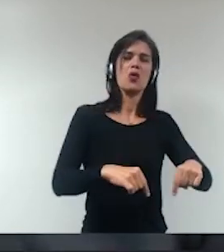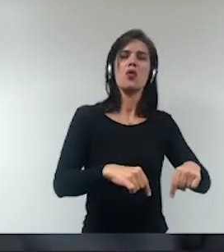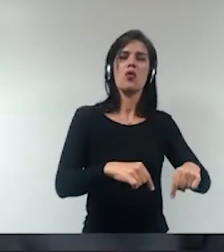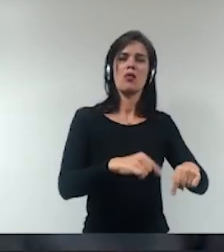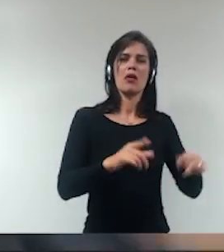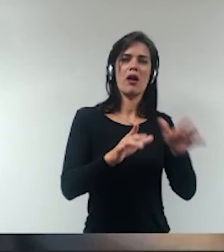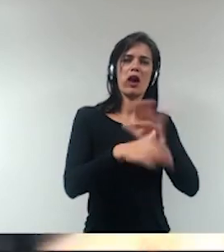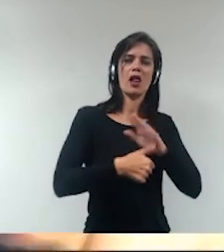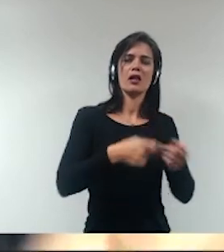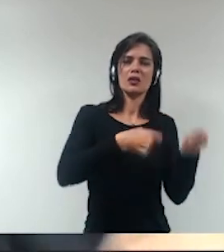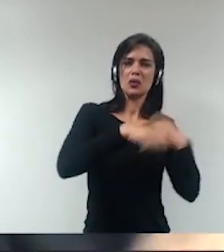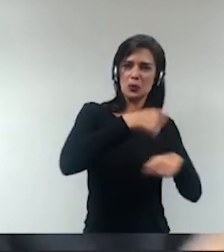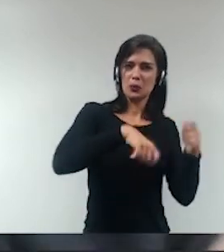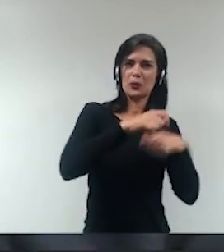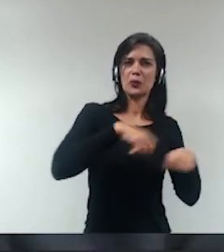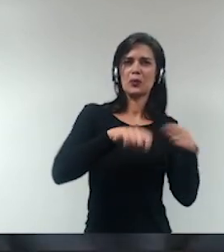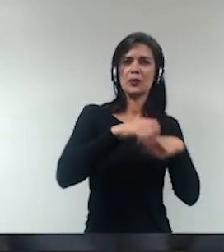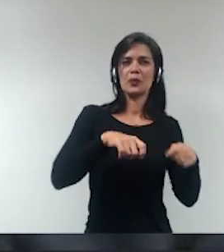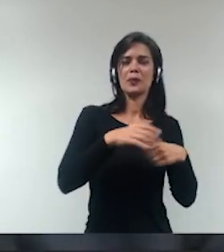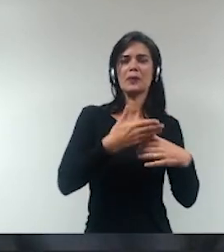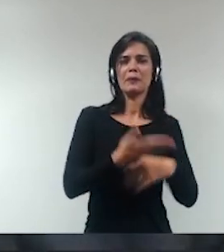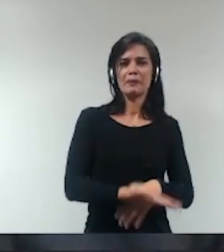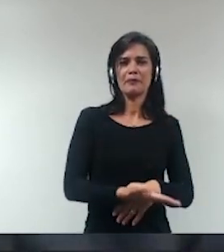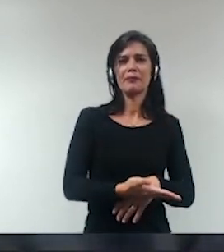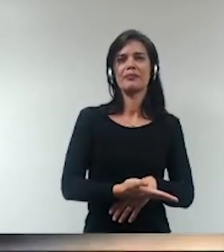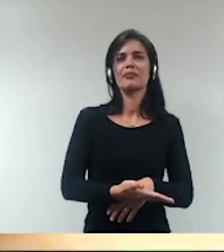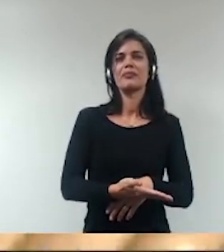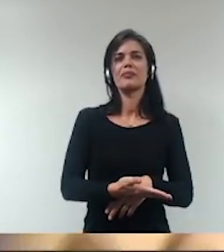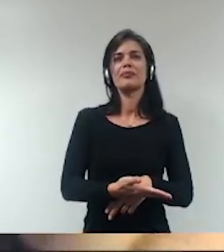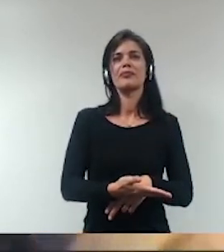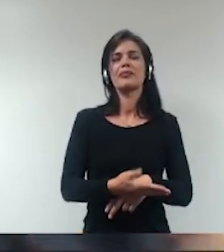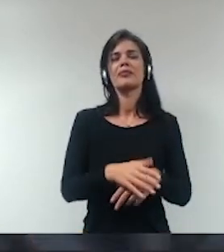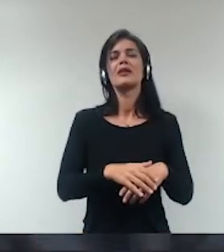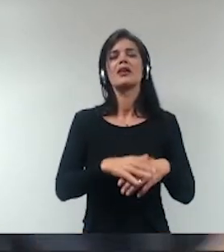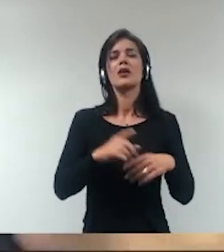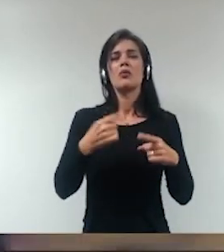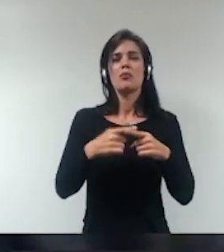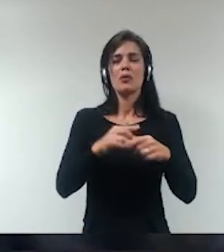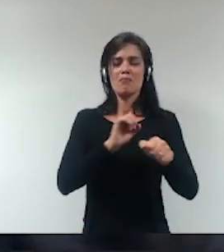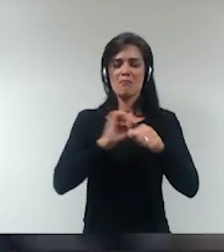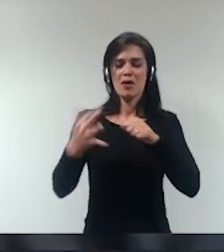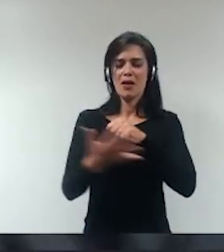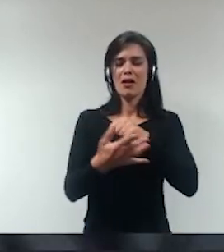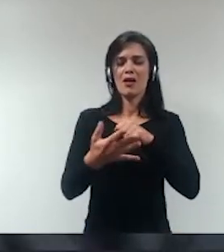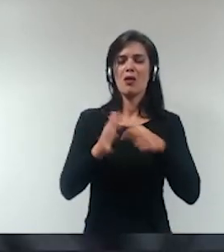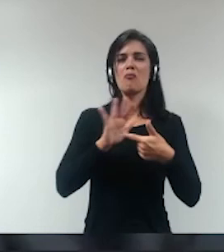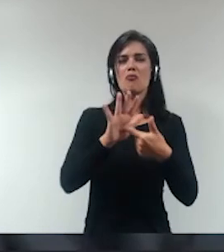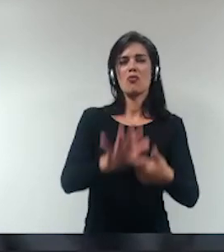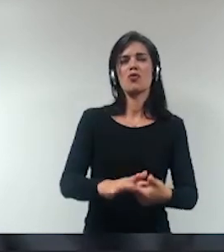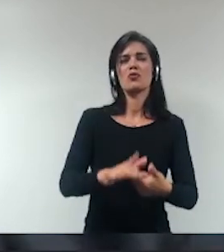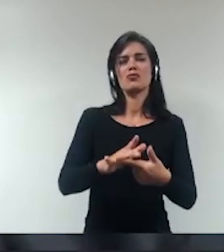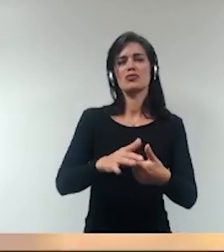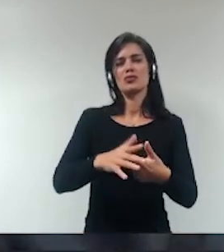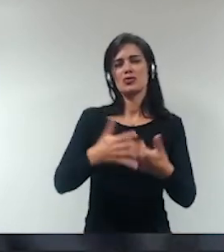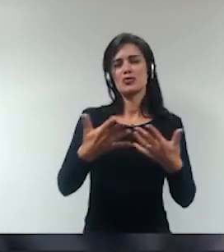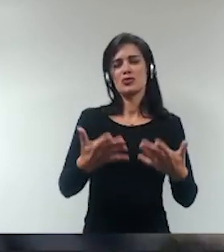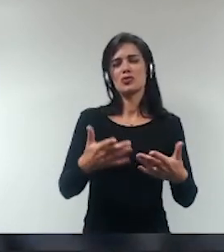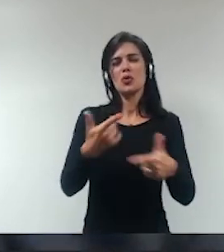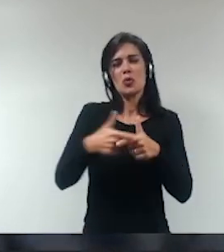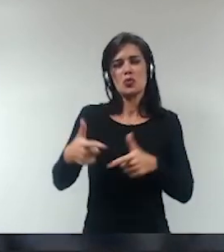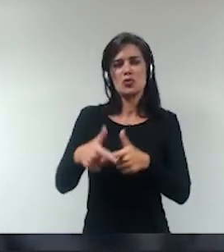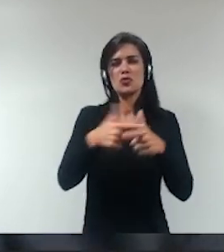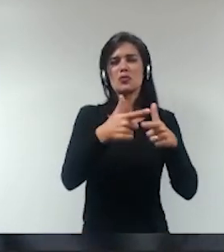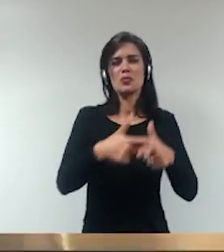corrupção que como bem falou o ministro Fux a rapinagem dessa pandemia foi o que mostrou de mais vergonhoso na sociedade as grandes